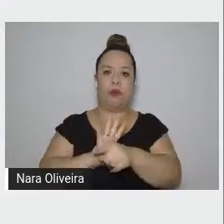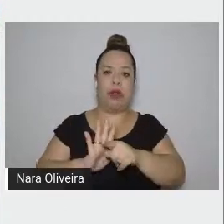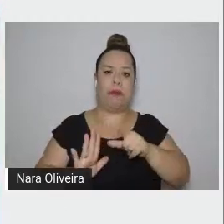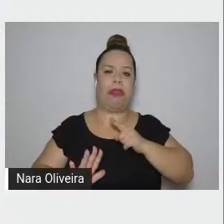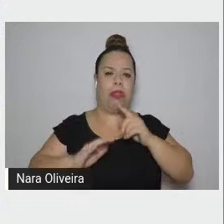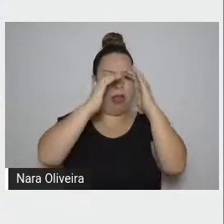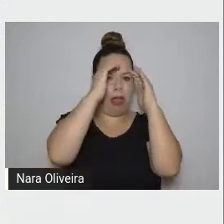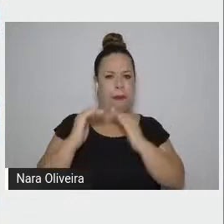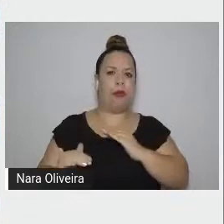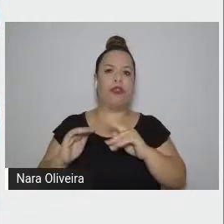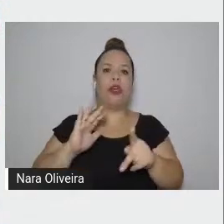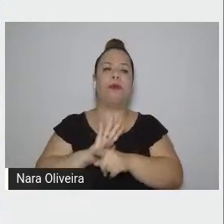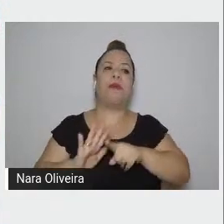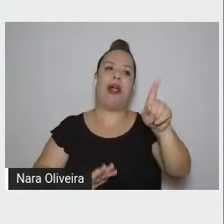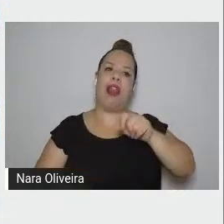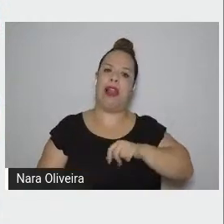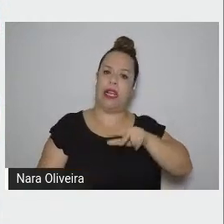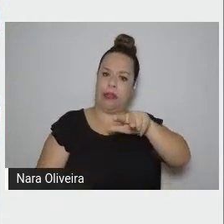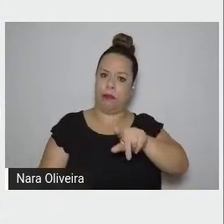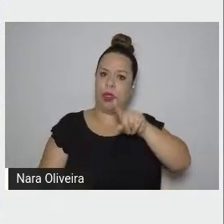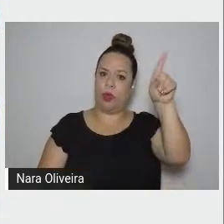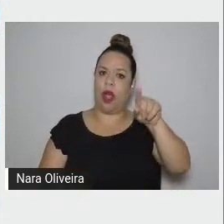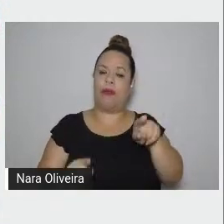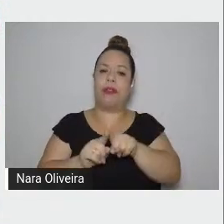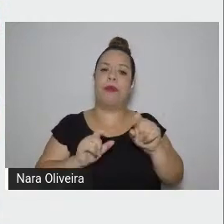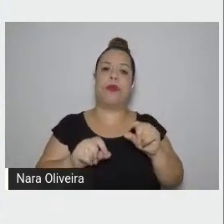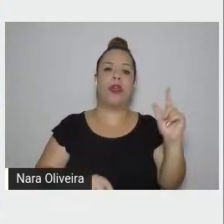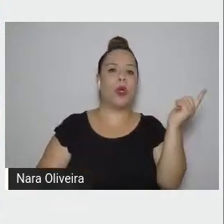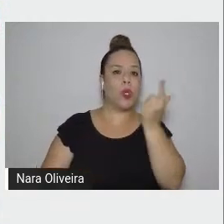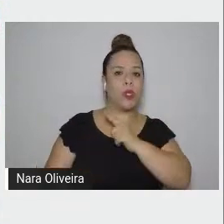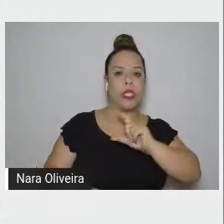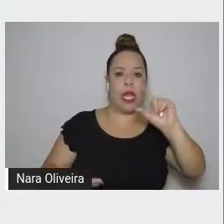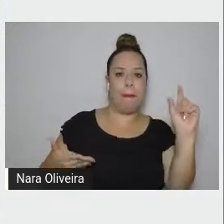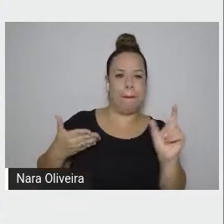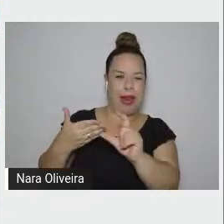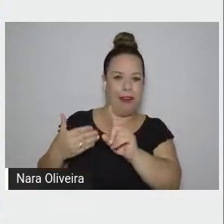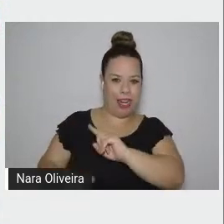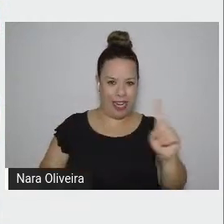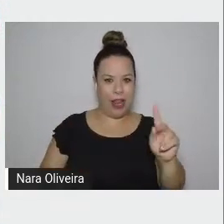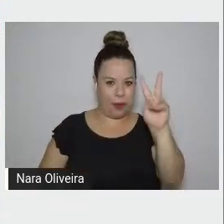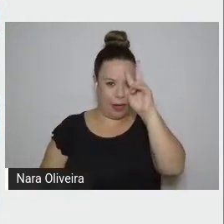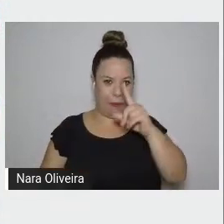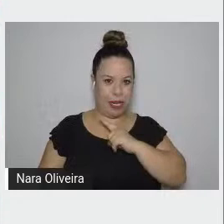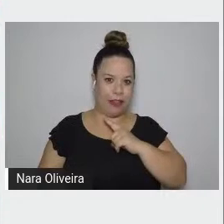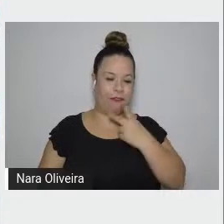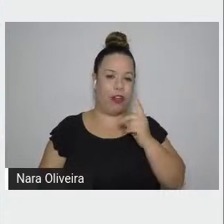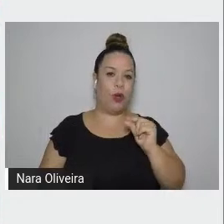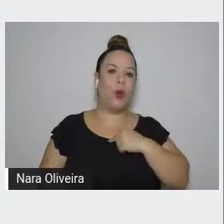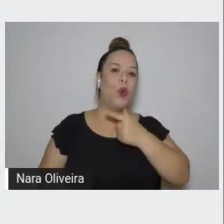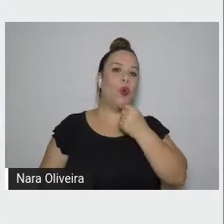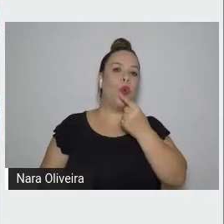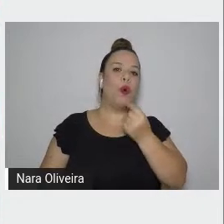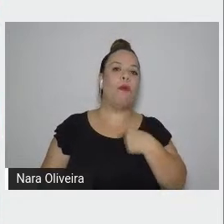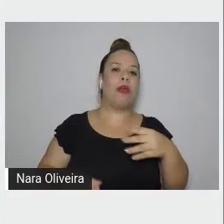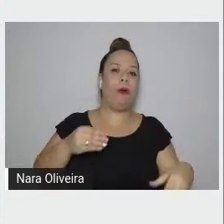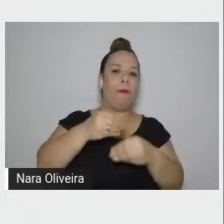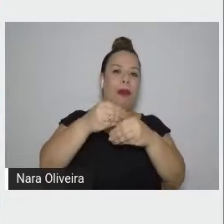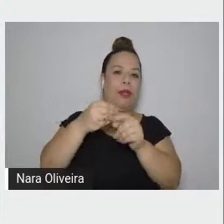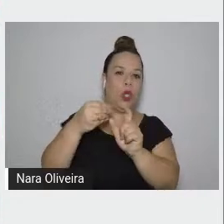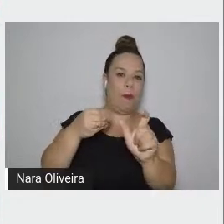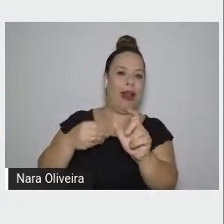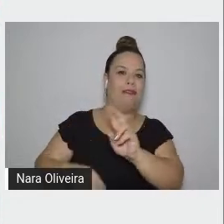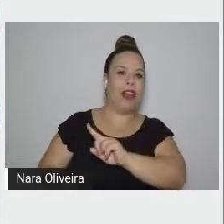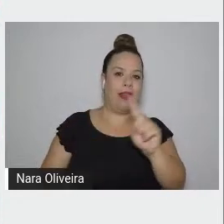Lisboa, ao acrescentar a palavra não a um relato histórico, é emblemático da